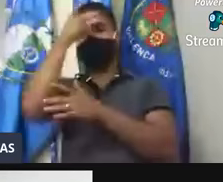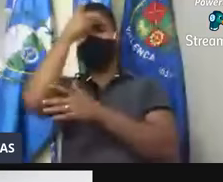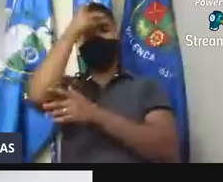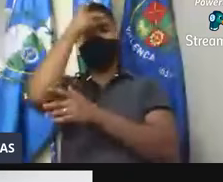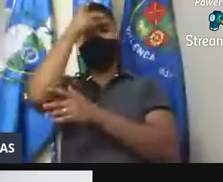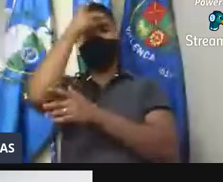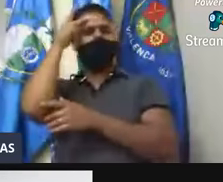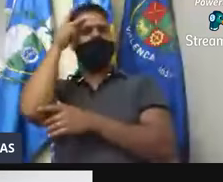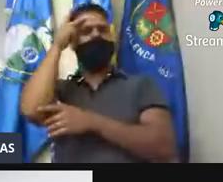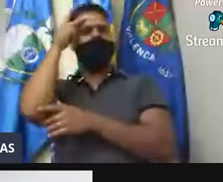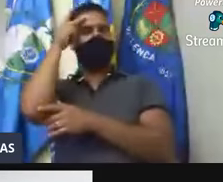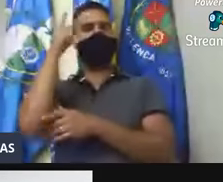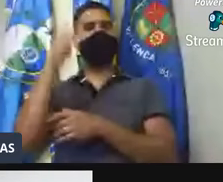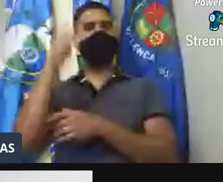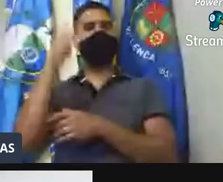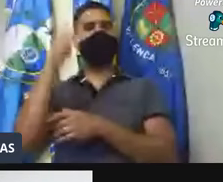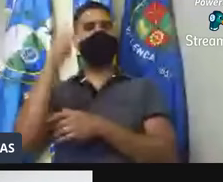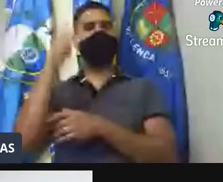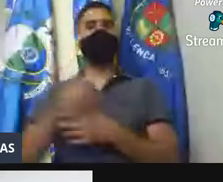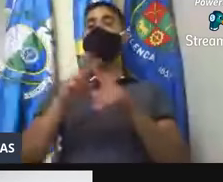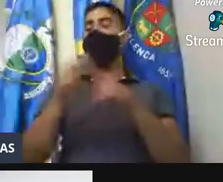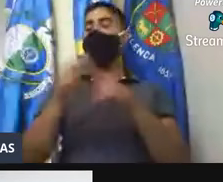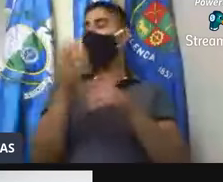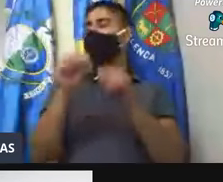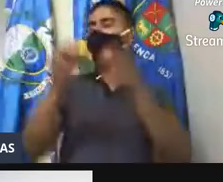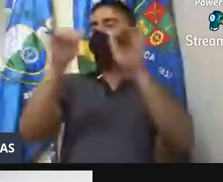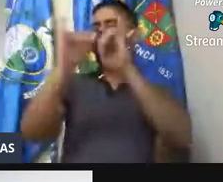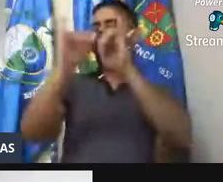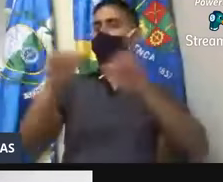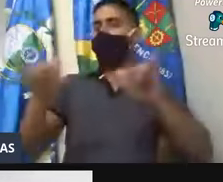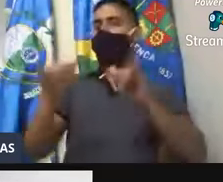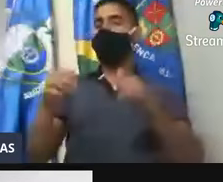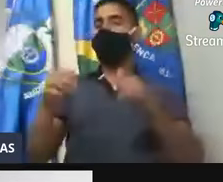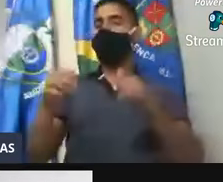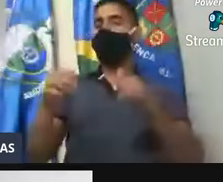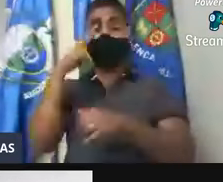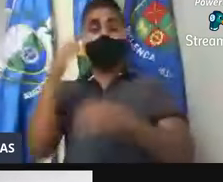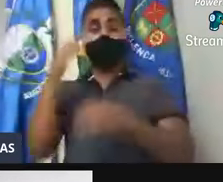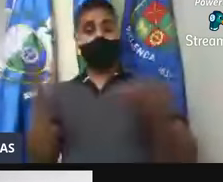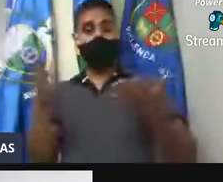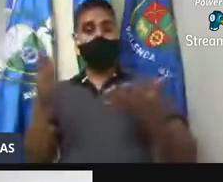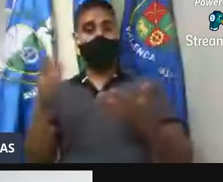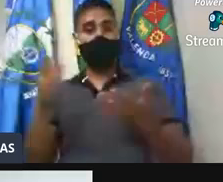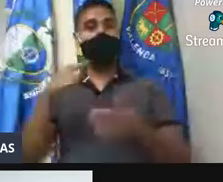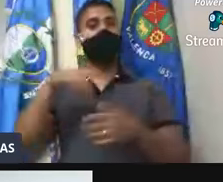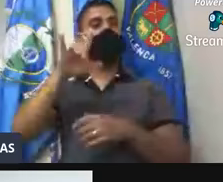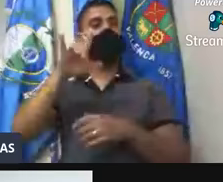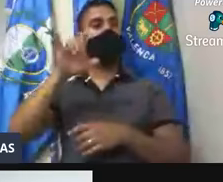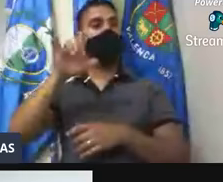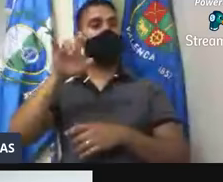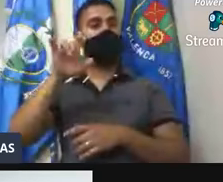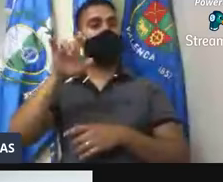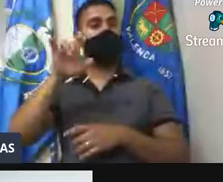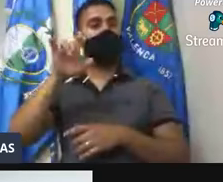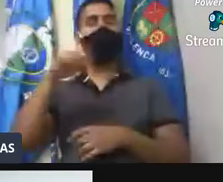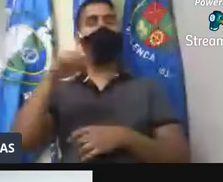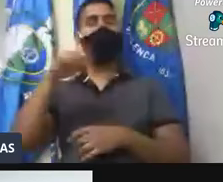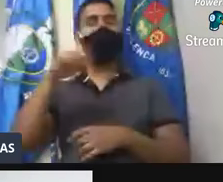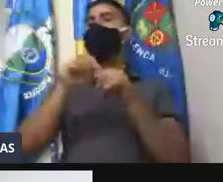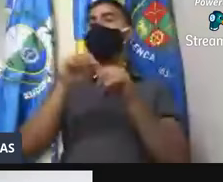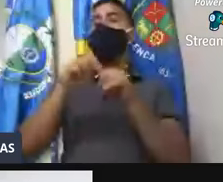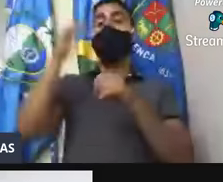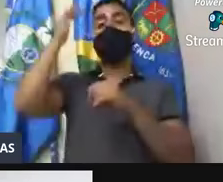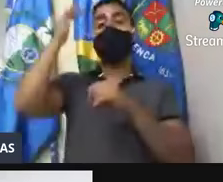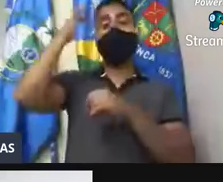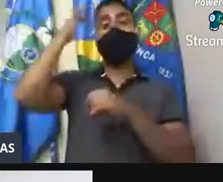esses bandidos. Então, eu quero fazer um alerta para você que está terminando de ver aqui. Entre no Instagram, eu vou fazer uma publicação amanhã nas